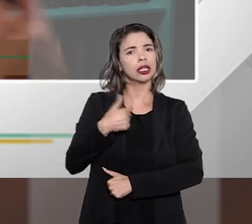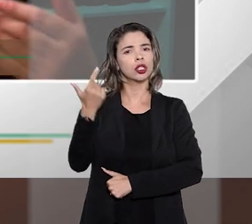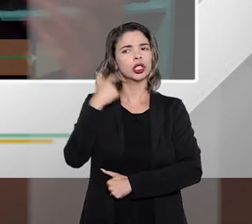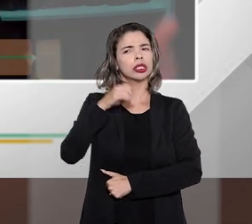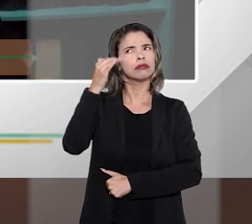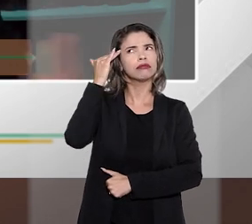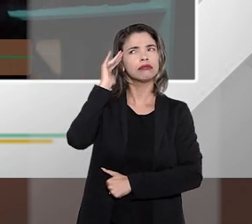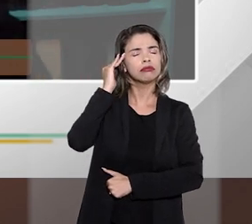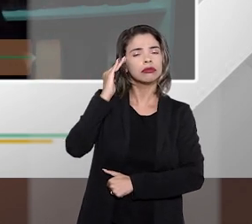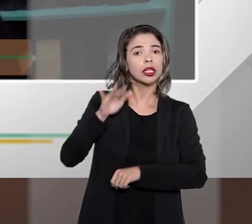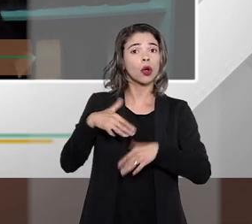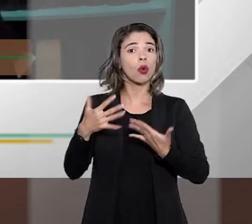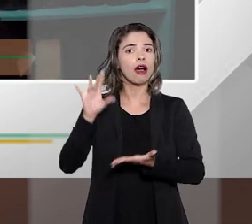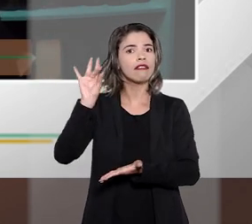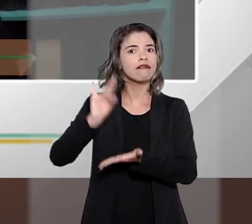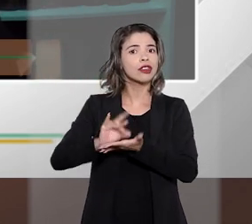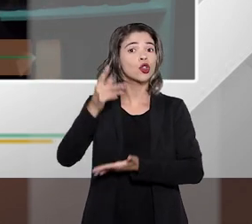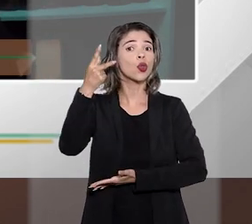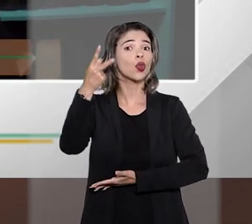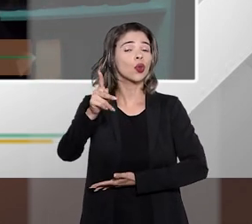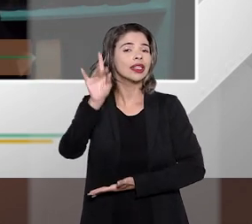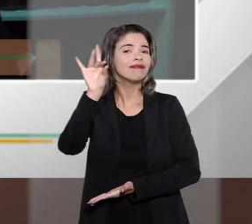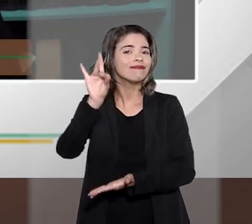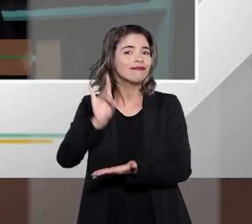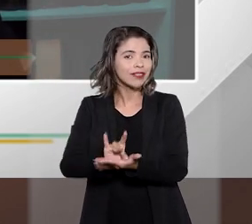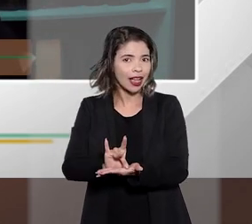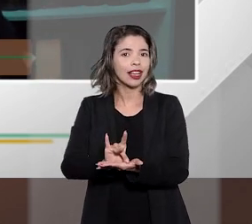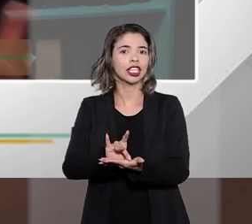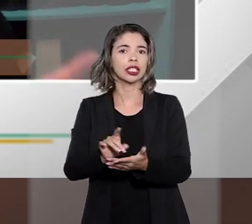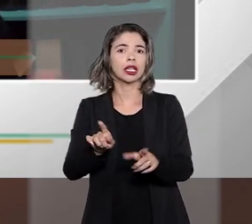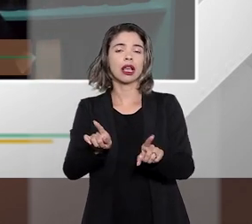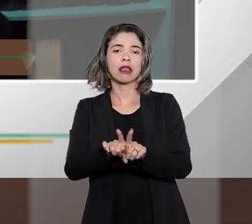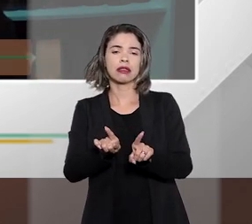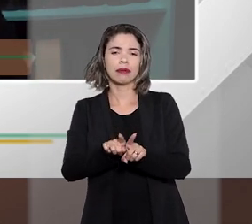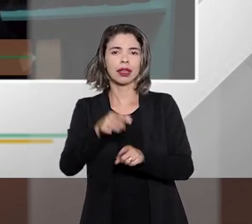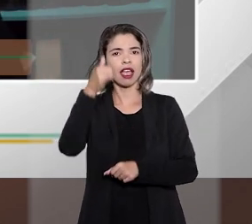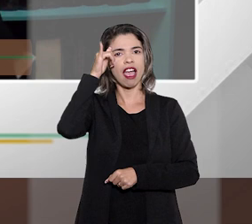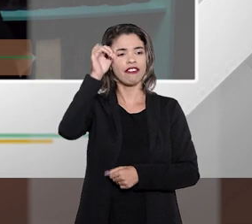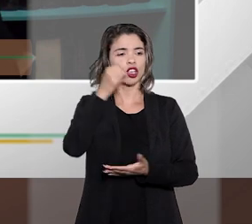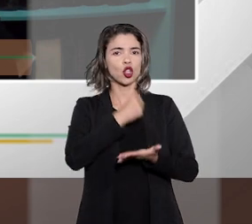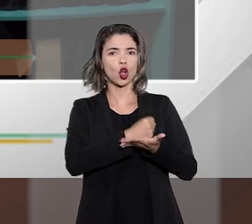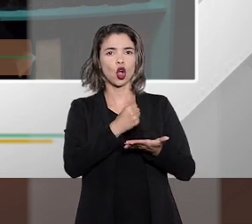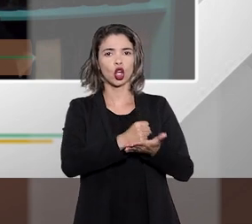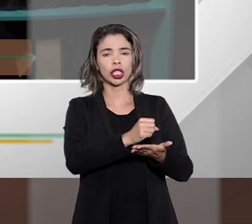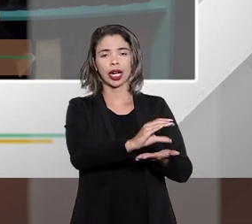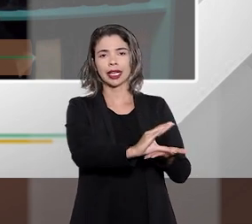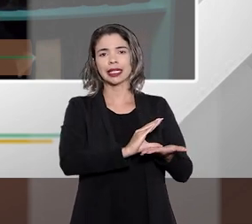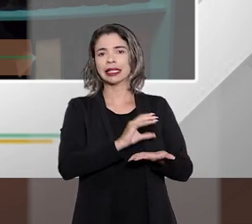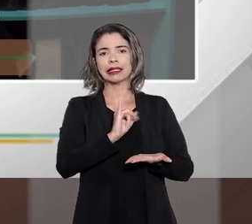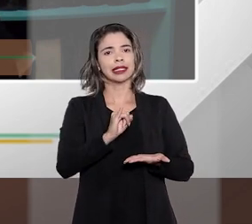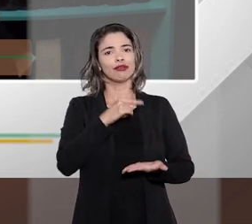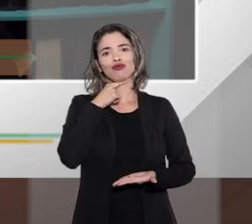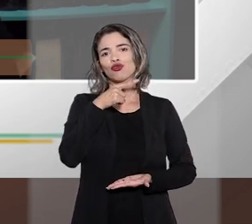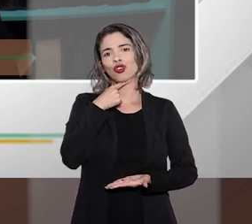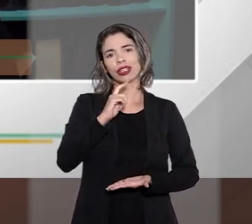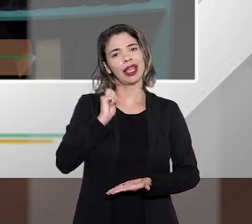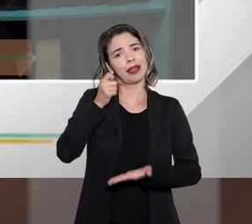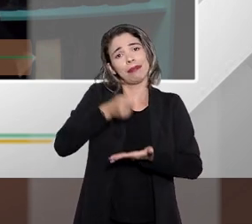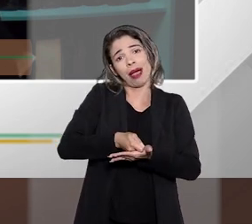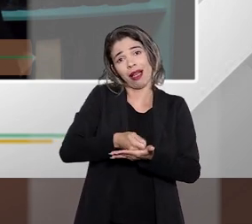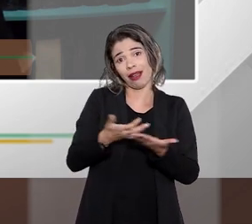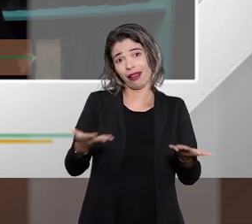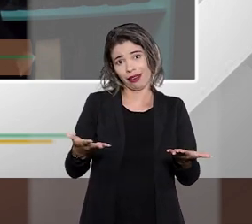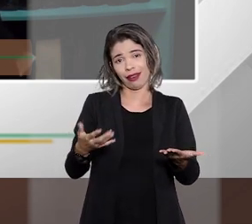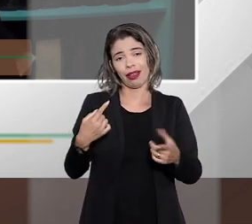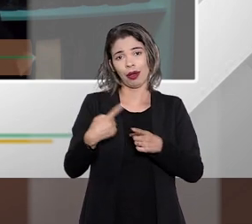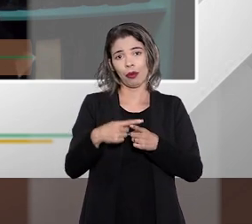efetiva noção da sua realidade financeira e eventualmente não contrate o crédito quando ele não tem condições porque isso é